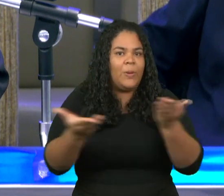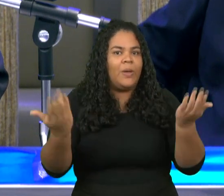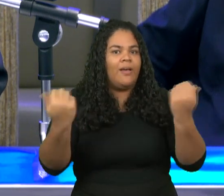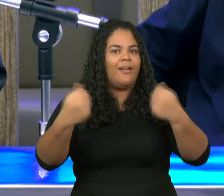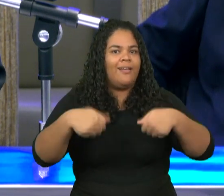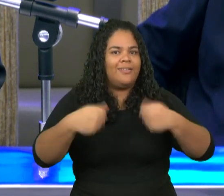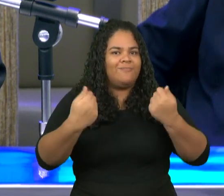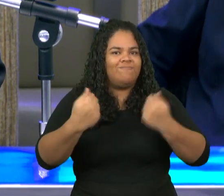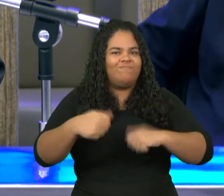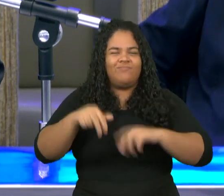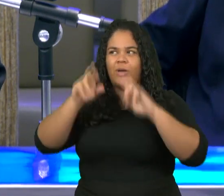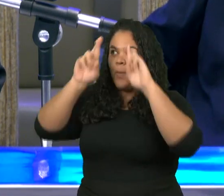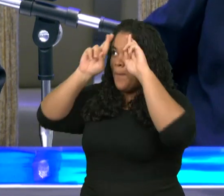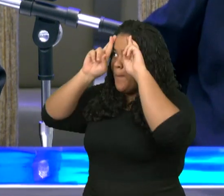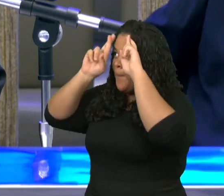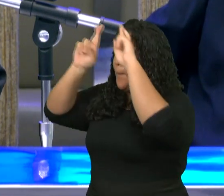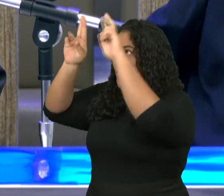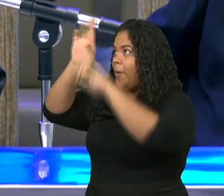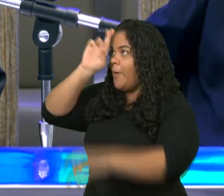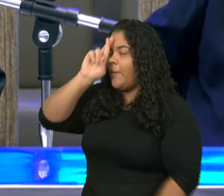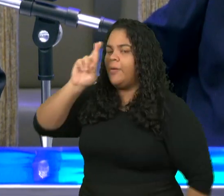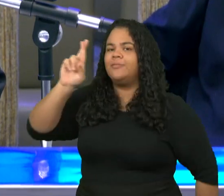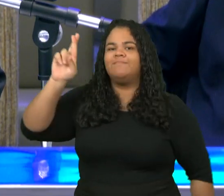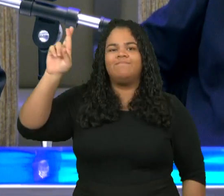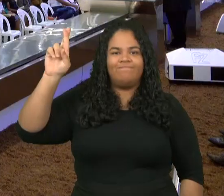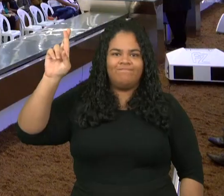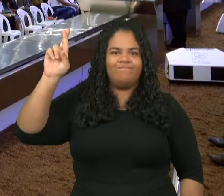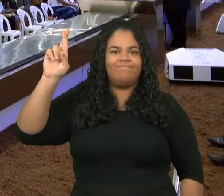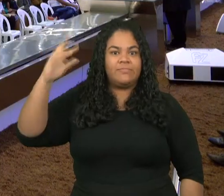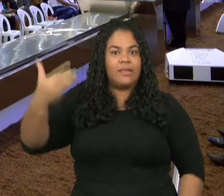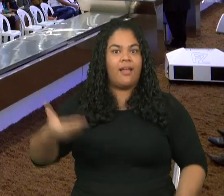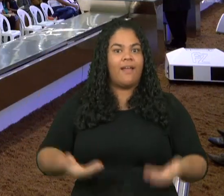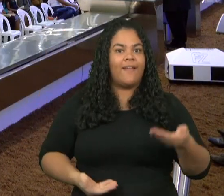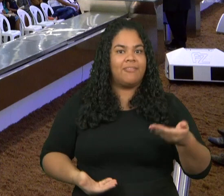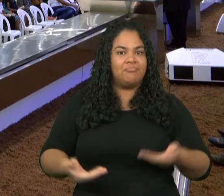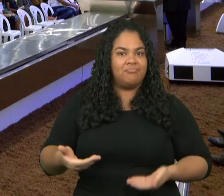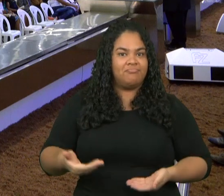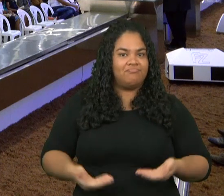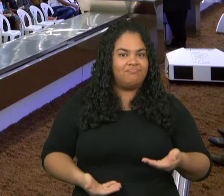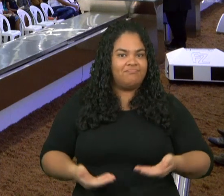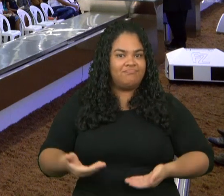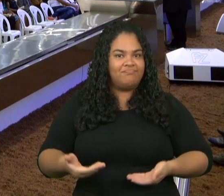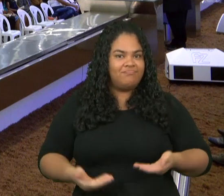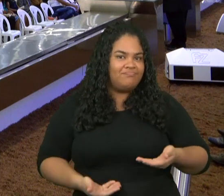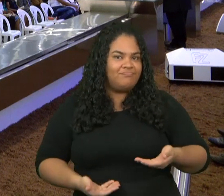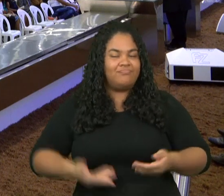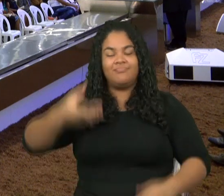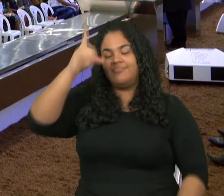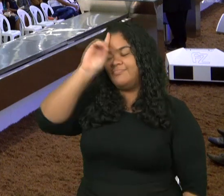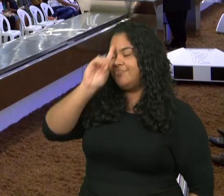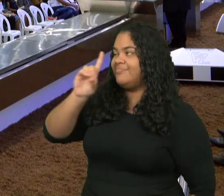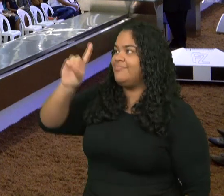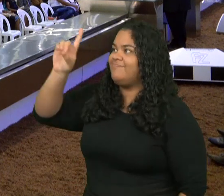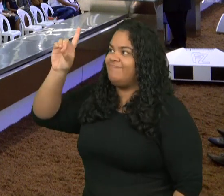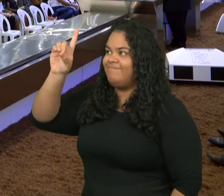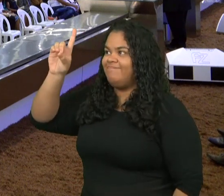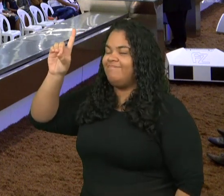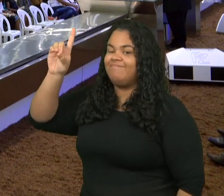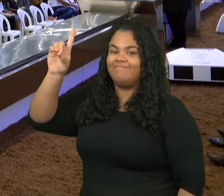temei ao Senhor e servio com